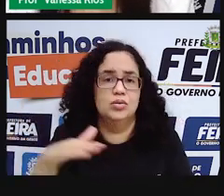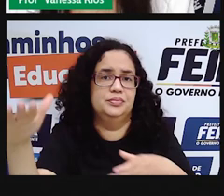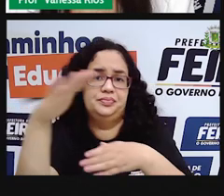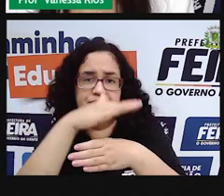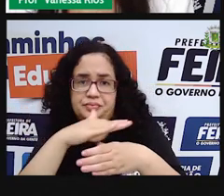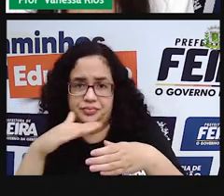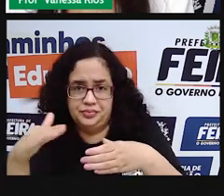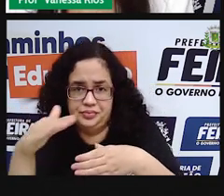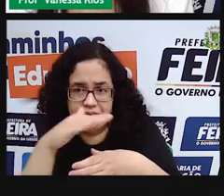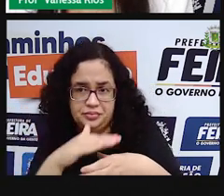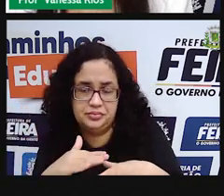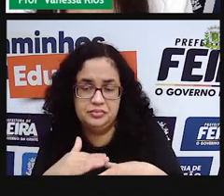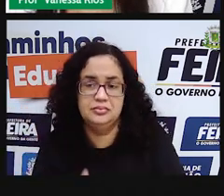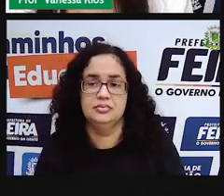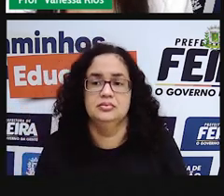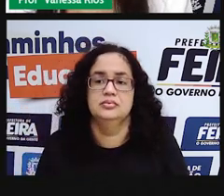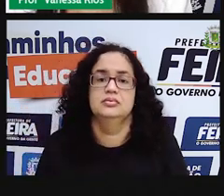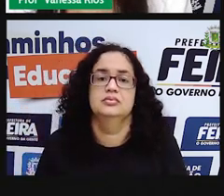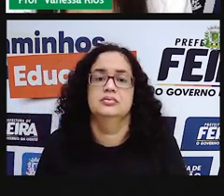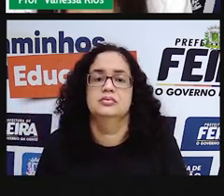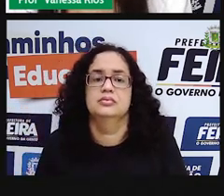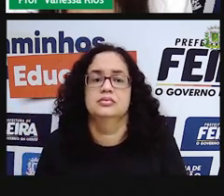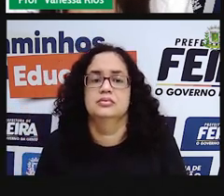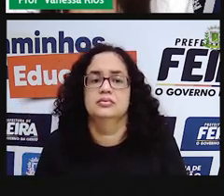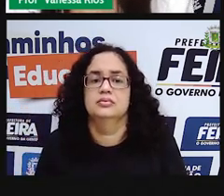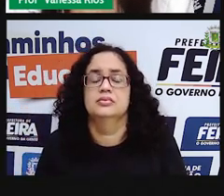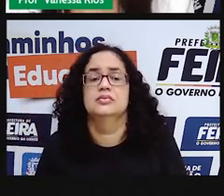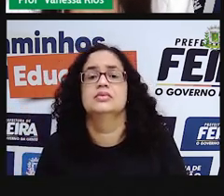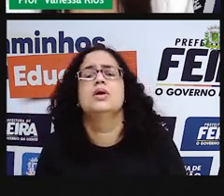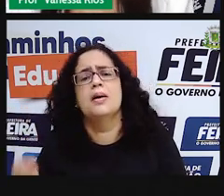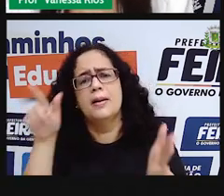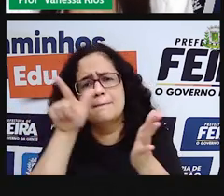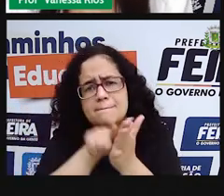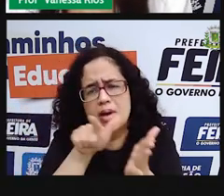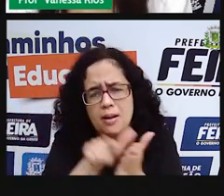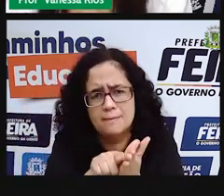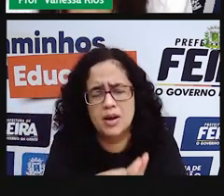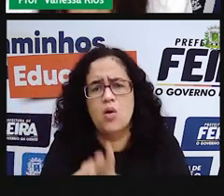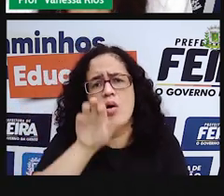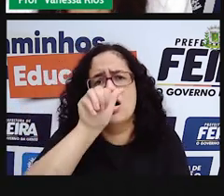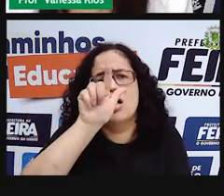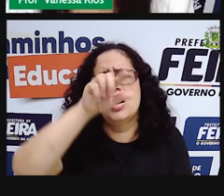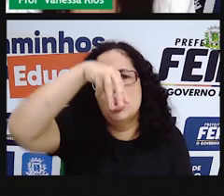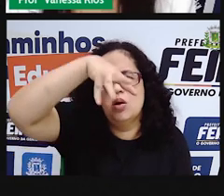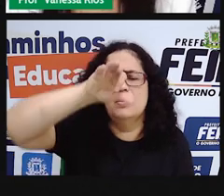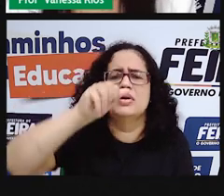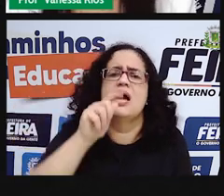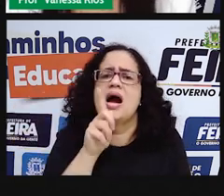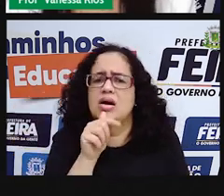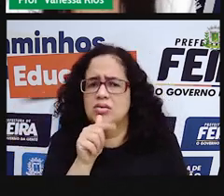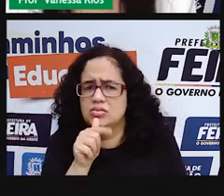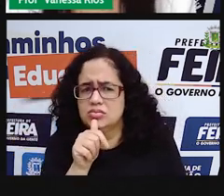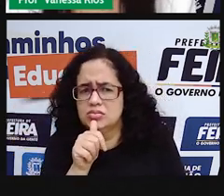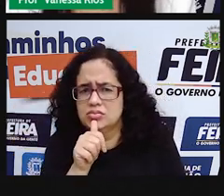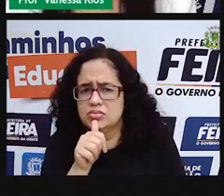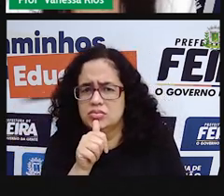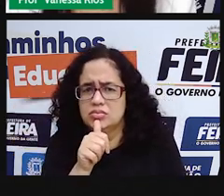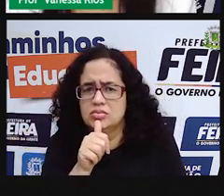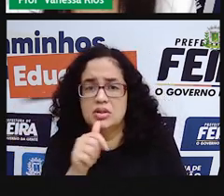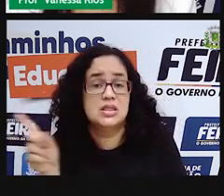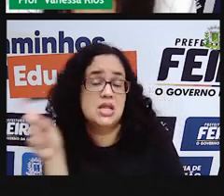capaz de passar pelo material. Papel alumínio, a água conseguiu passar? Ó,